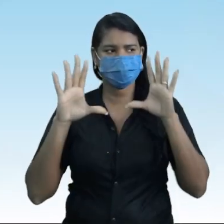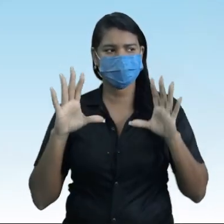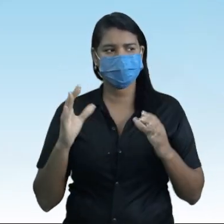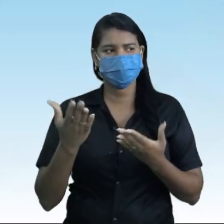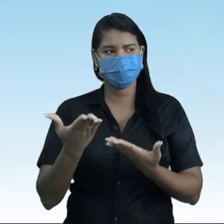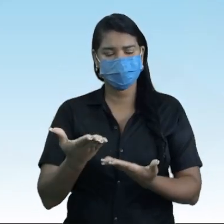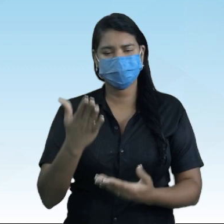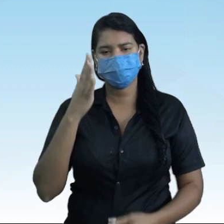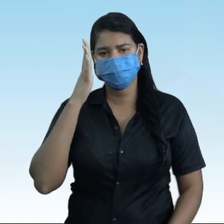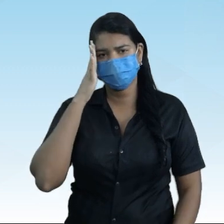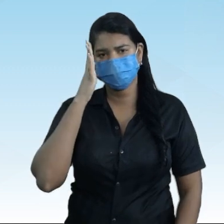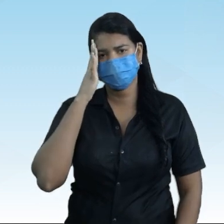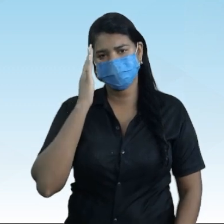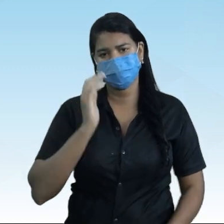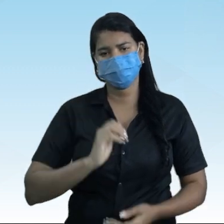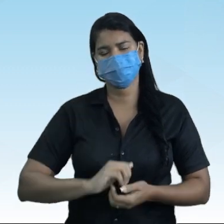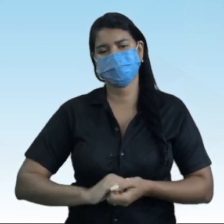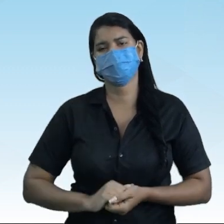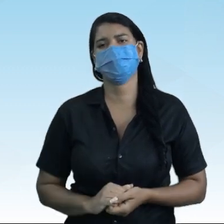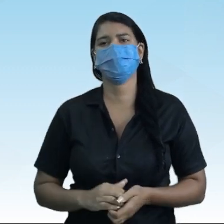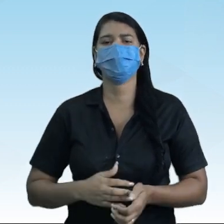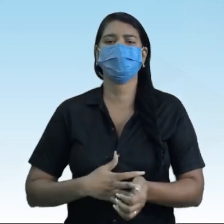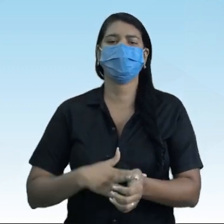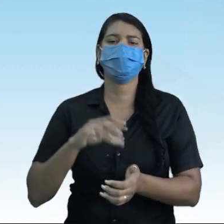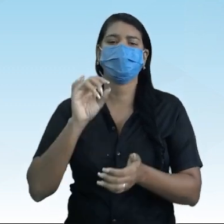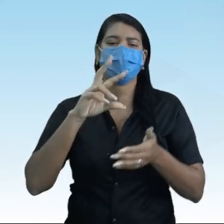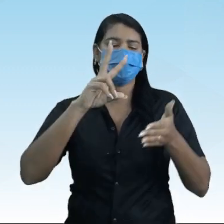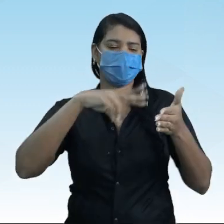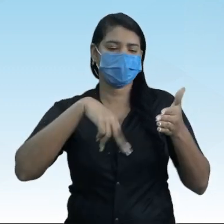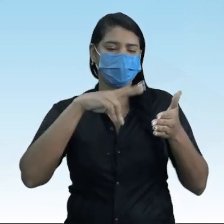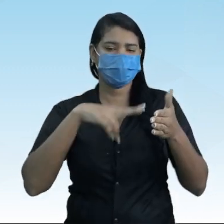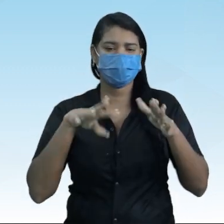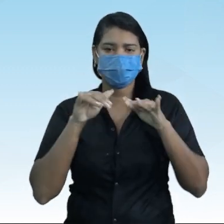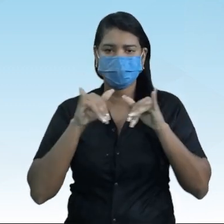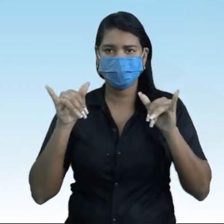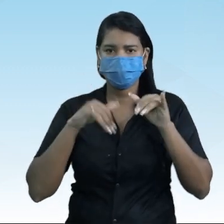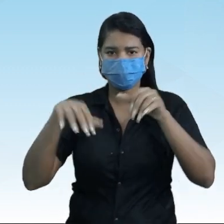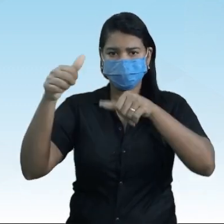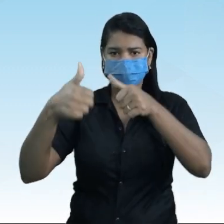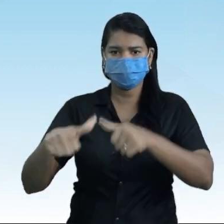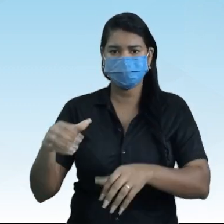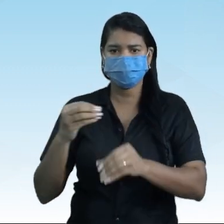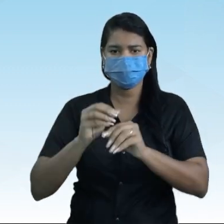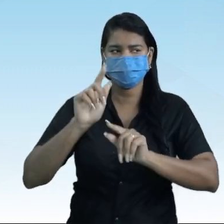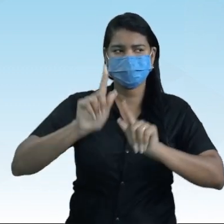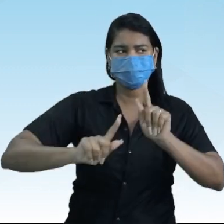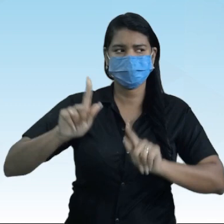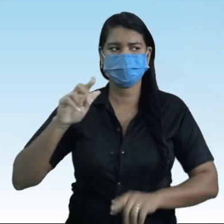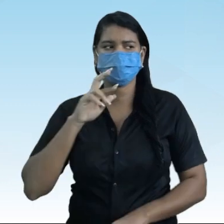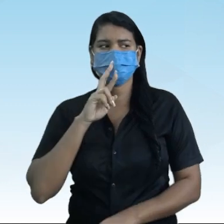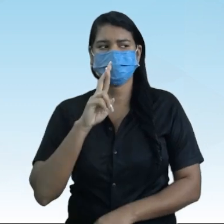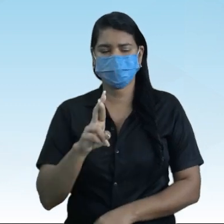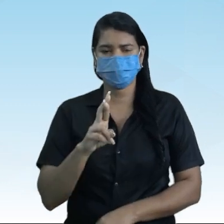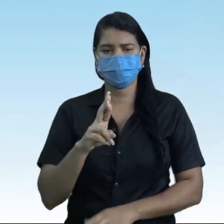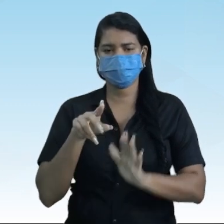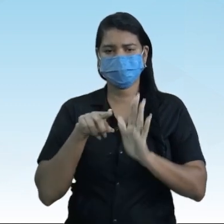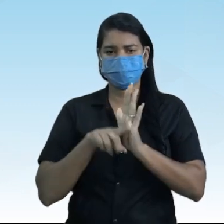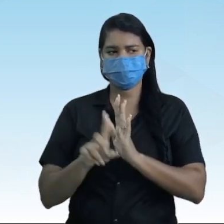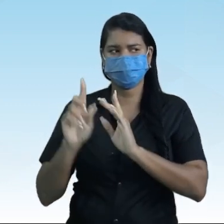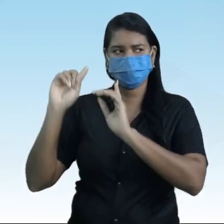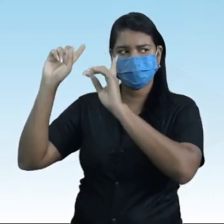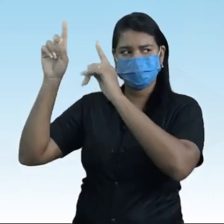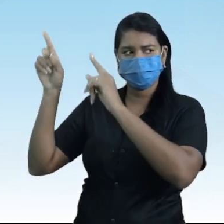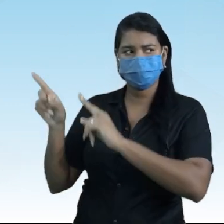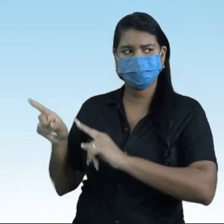Entendeu? Então, veja. É só ler as informações, verificar quantitativos e responder as alternativas, tá bom?